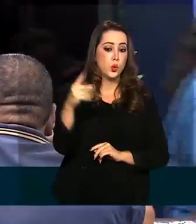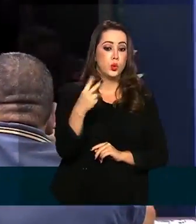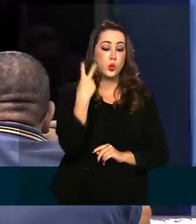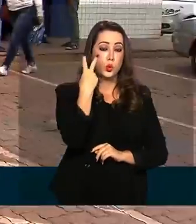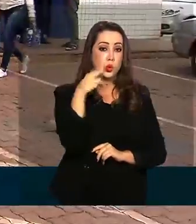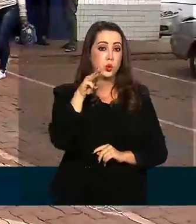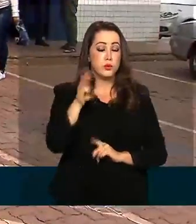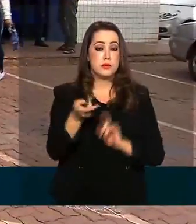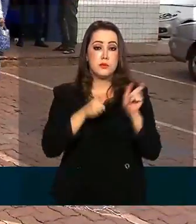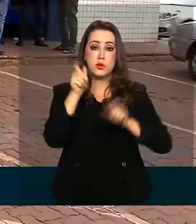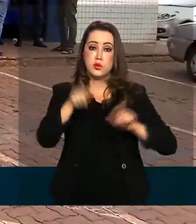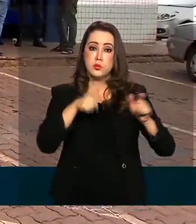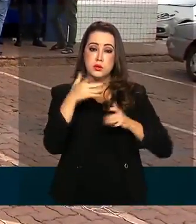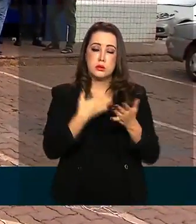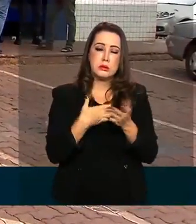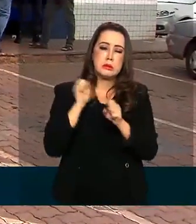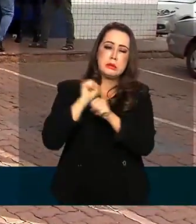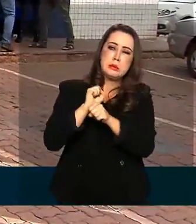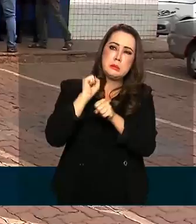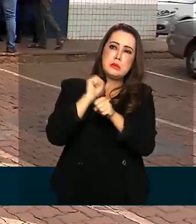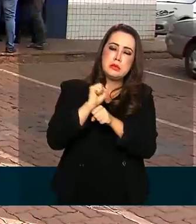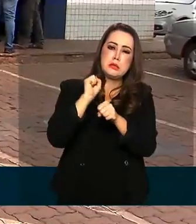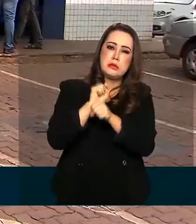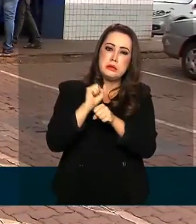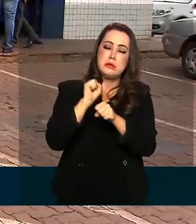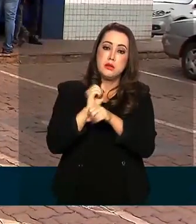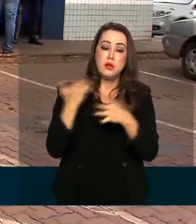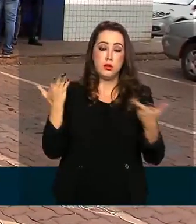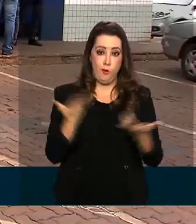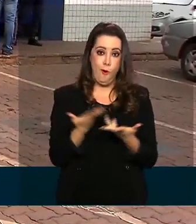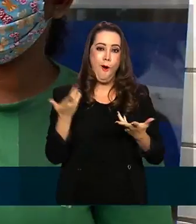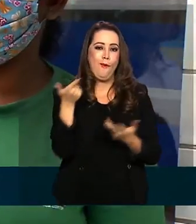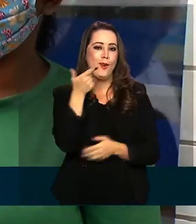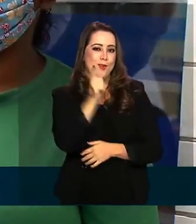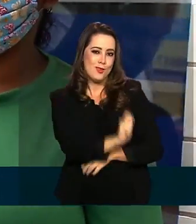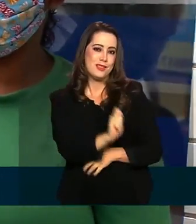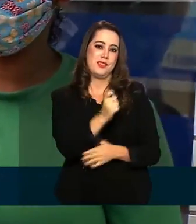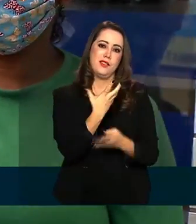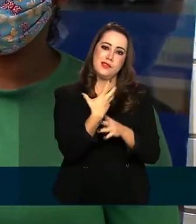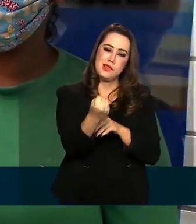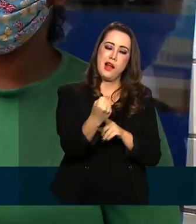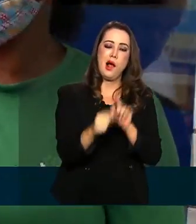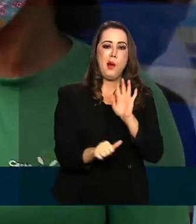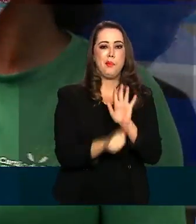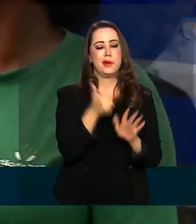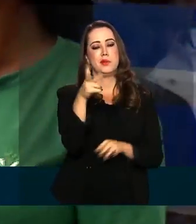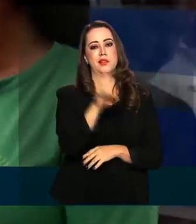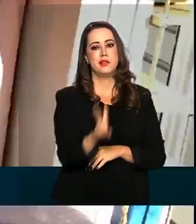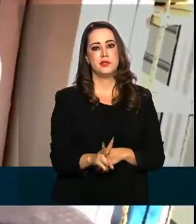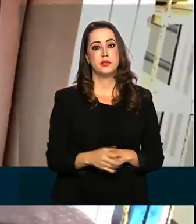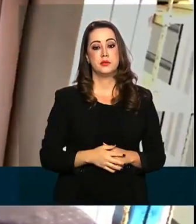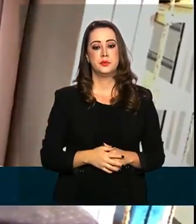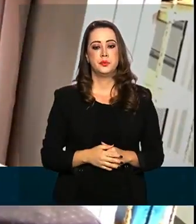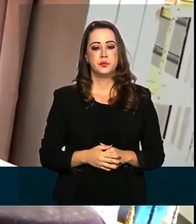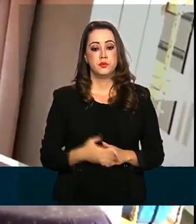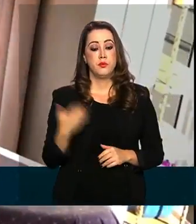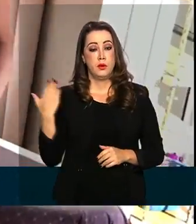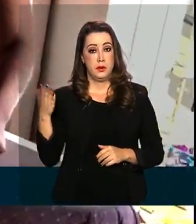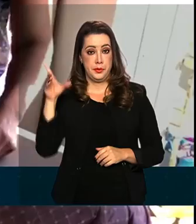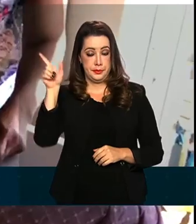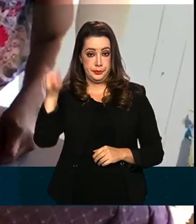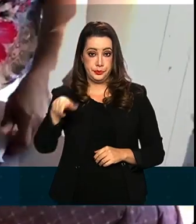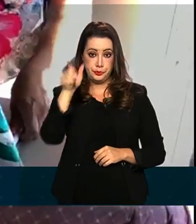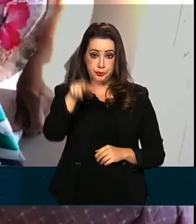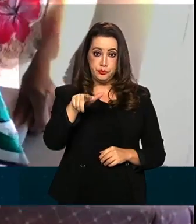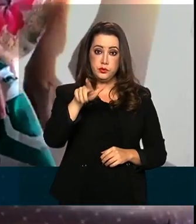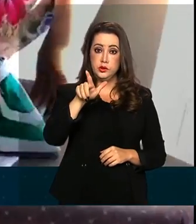pessoas que aguardavam desde maio a análise do cadastro vão poder sacar pela primeira vez o benefício, como a diarista